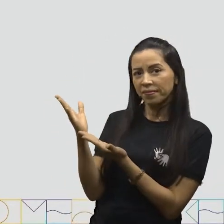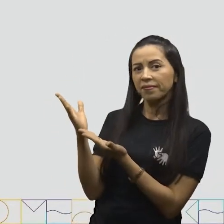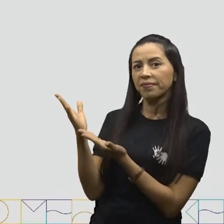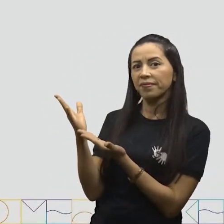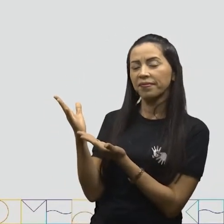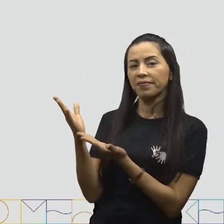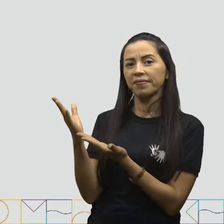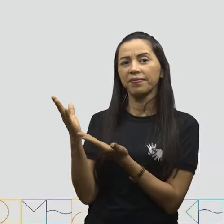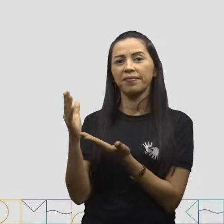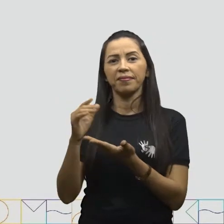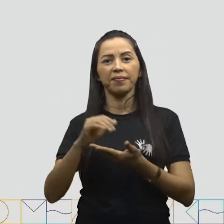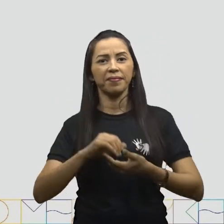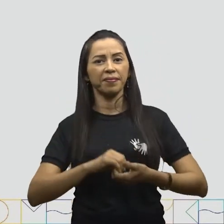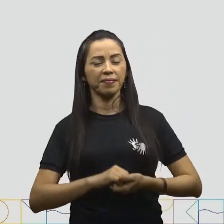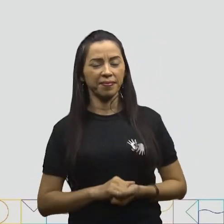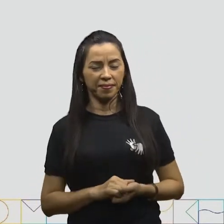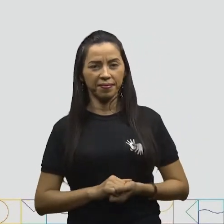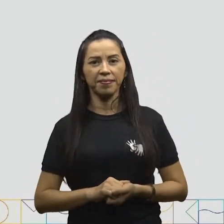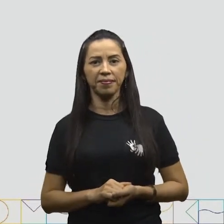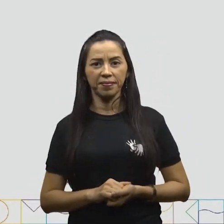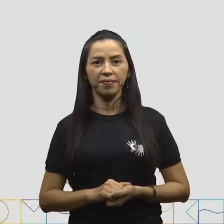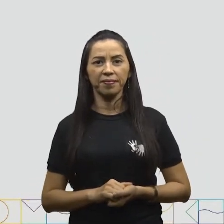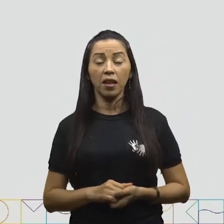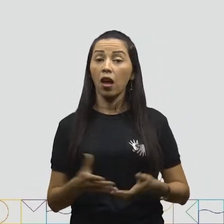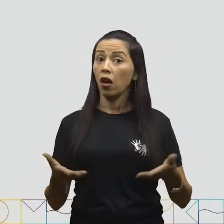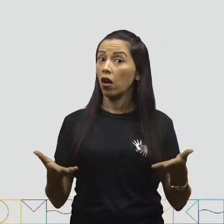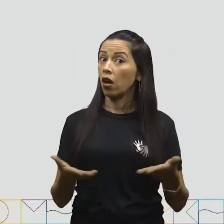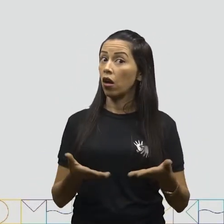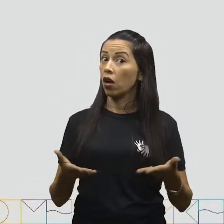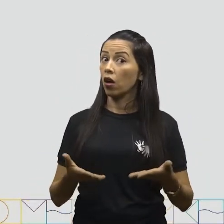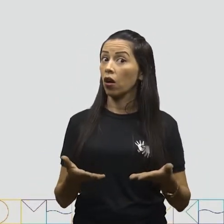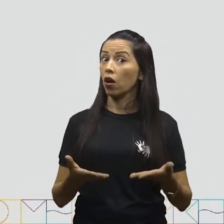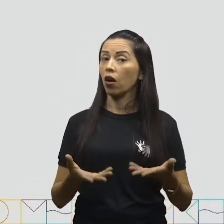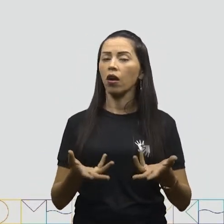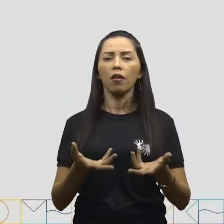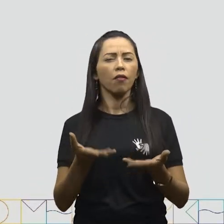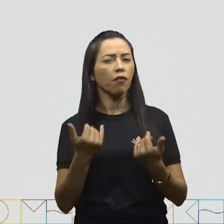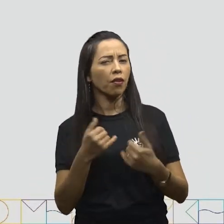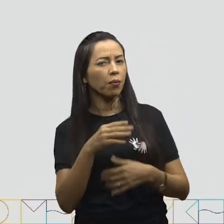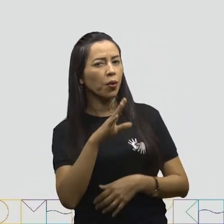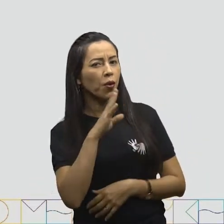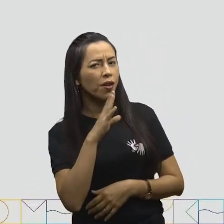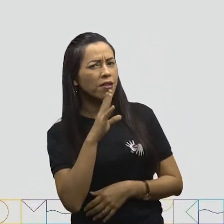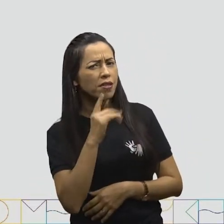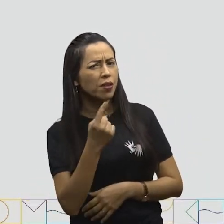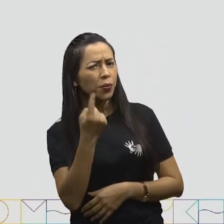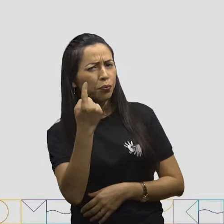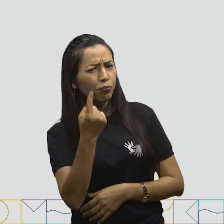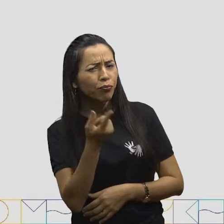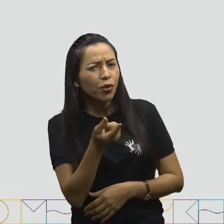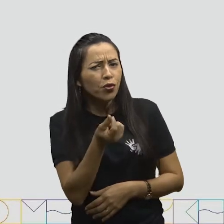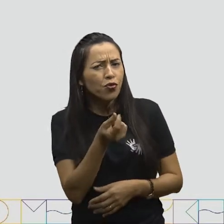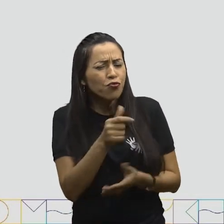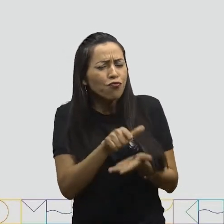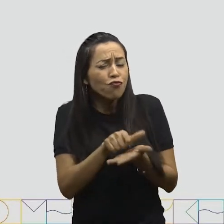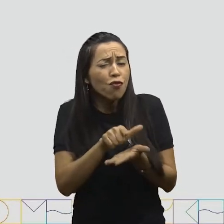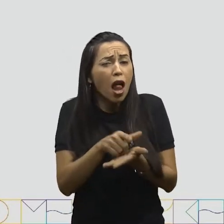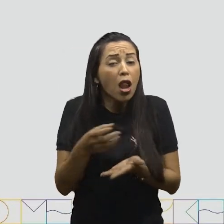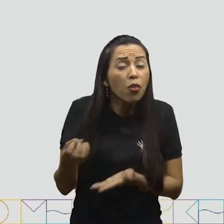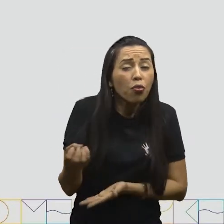forma e escrevemos assim. Agora nós vamos conhecer uma cédula que ela é